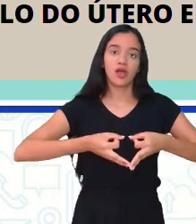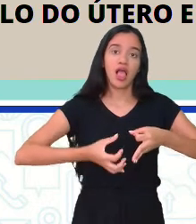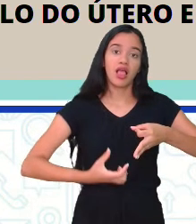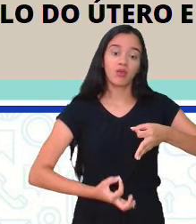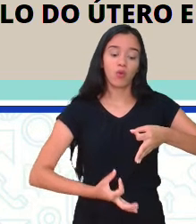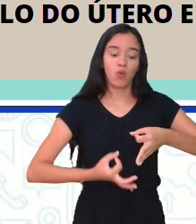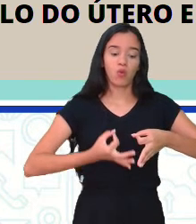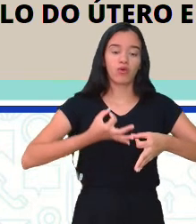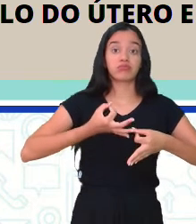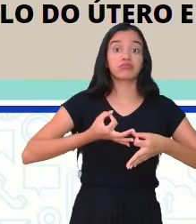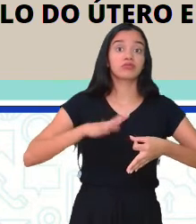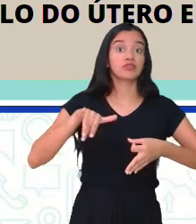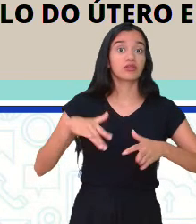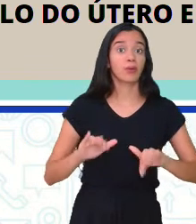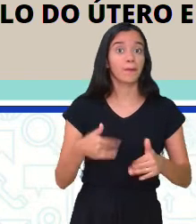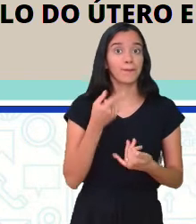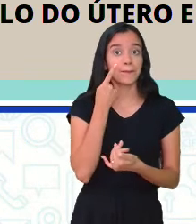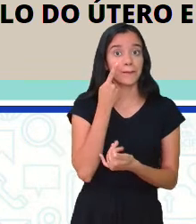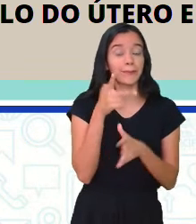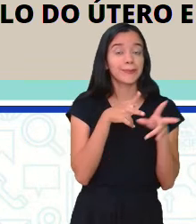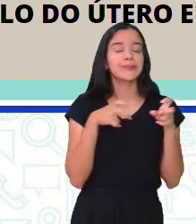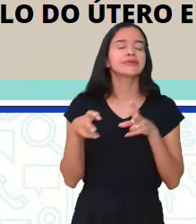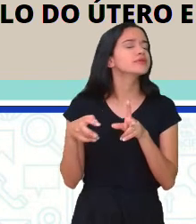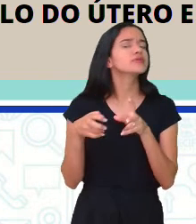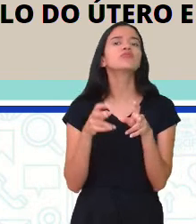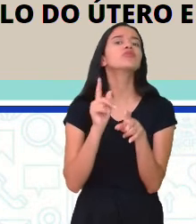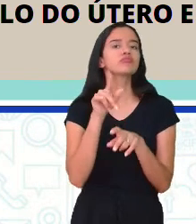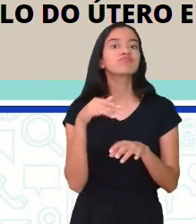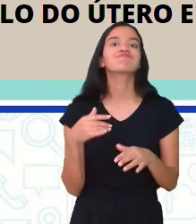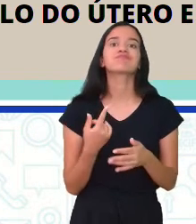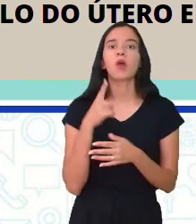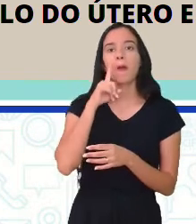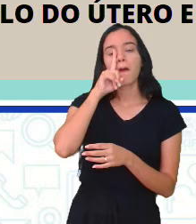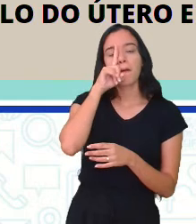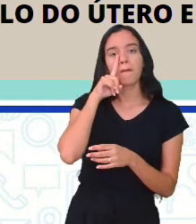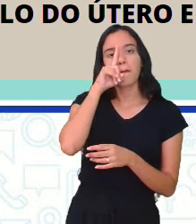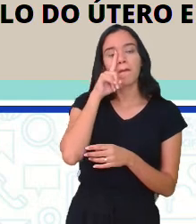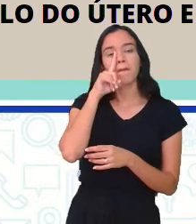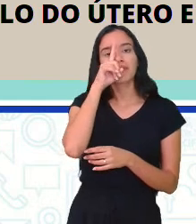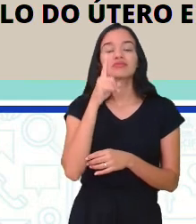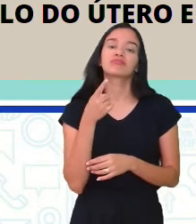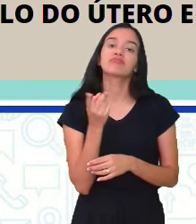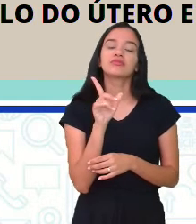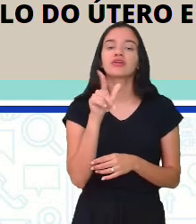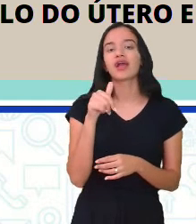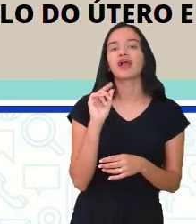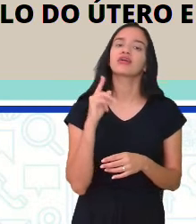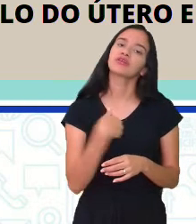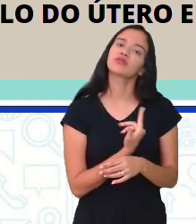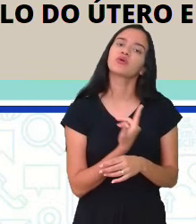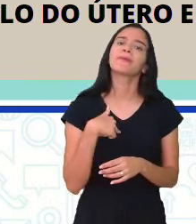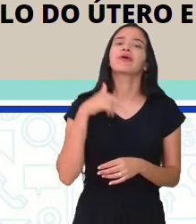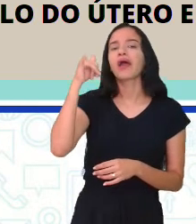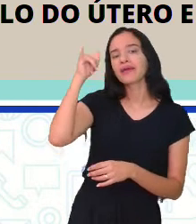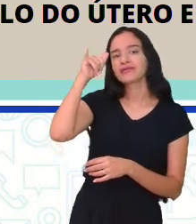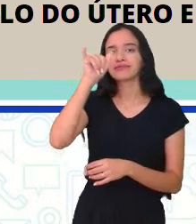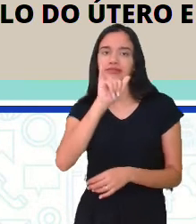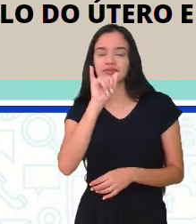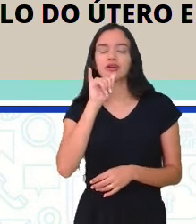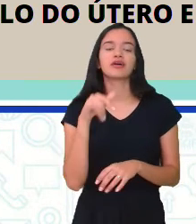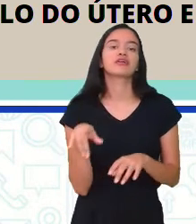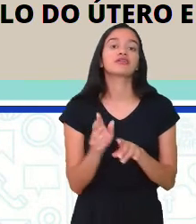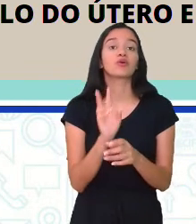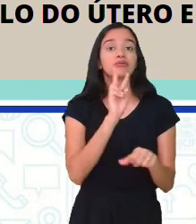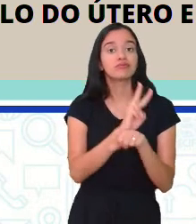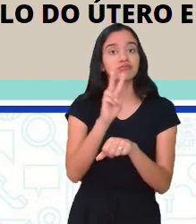-cancerosas. Observem aí como ele traz uns efeitos bem drásticos que a gente pode evitar com a